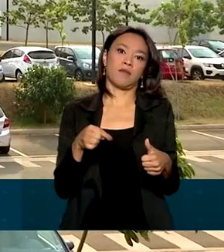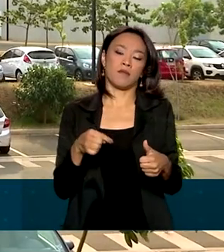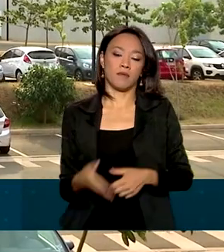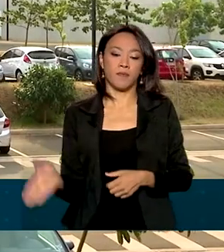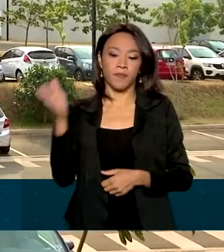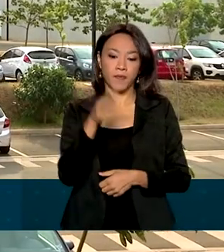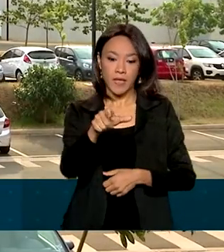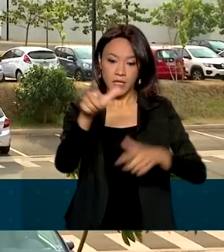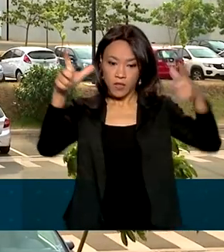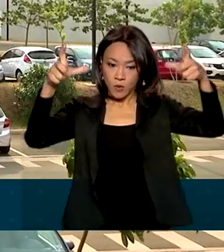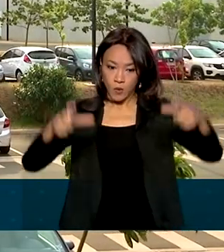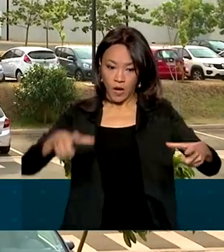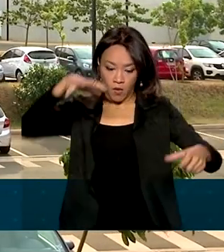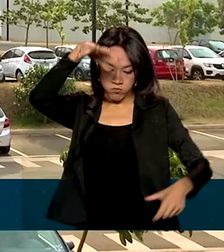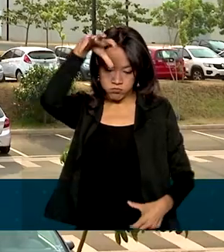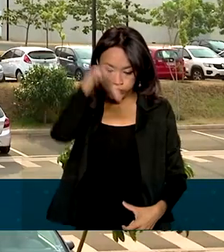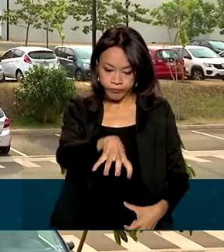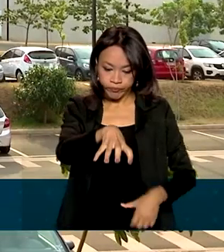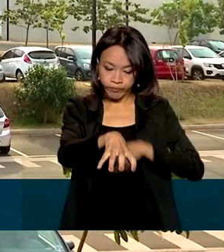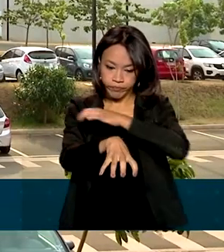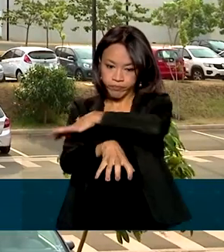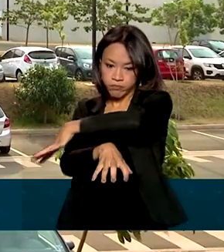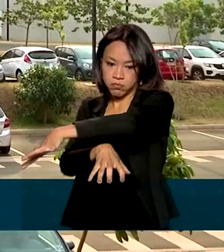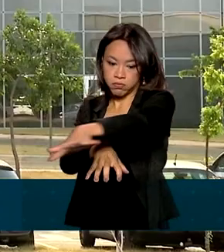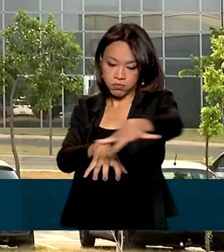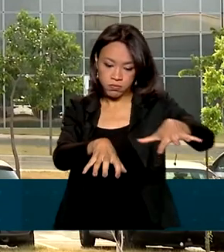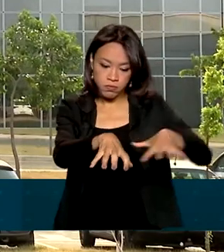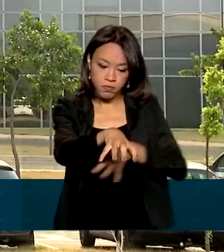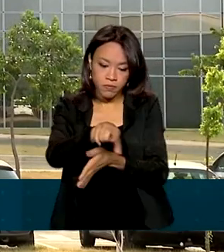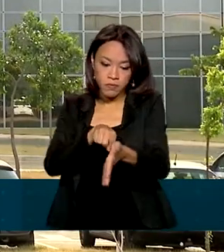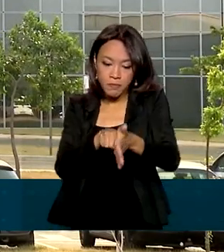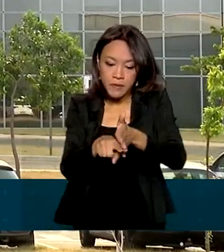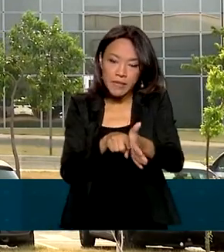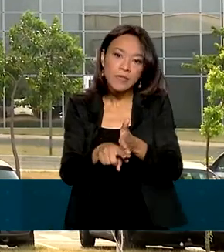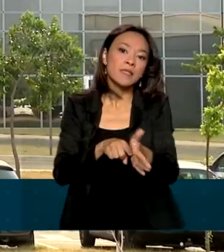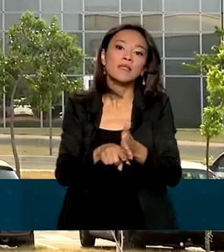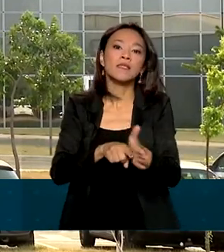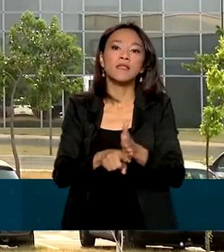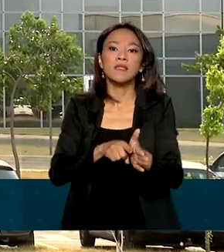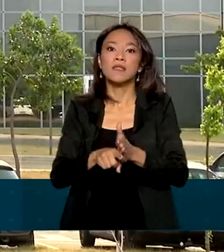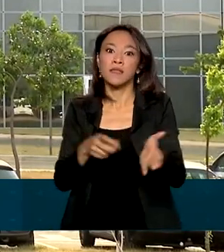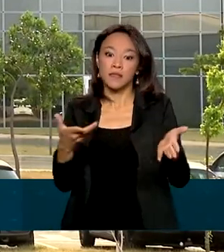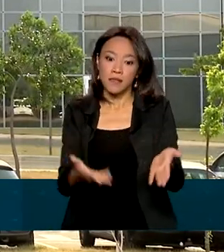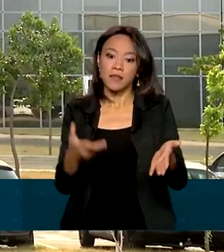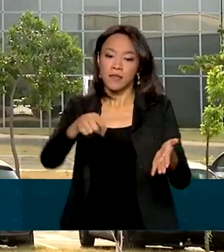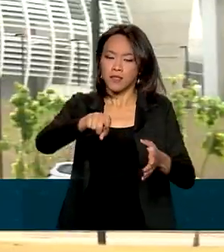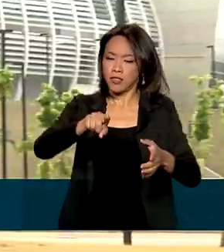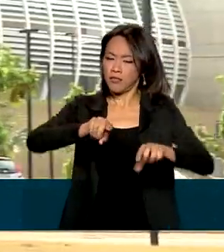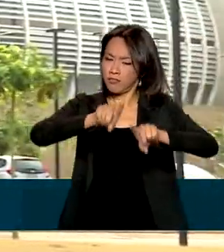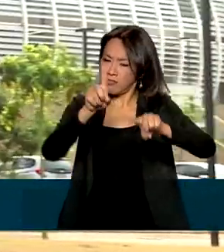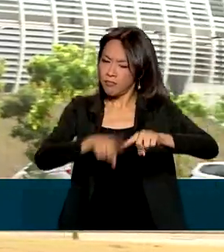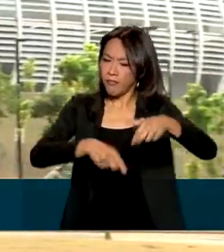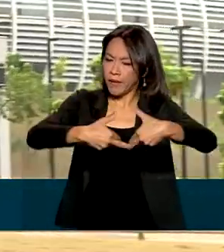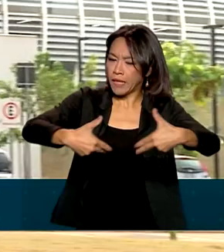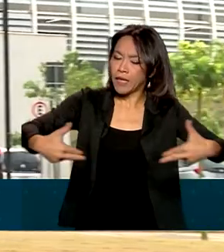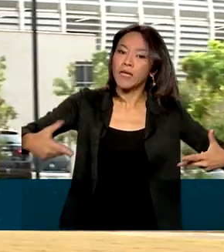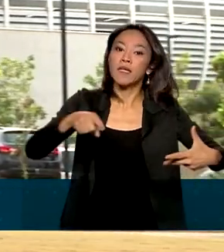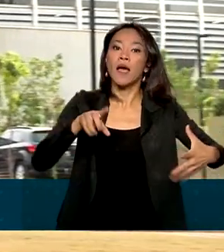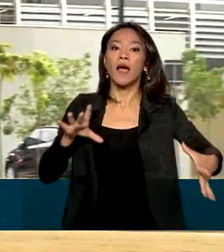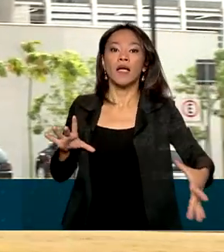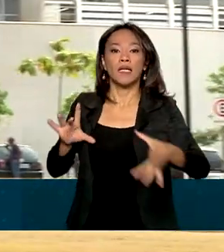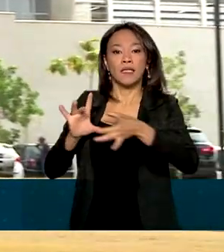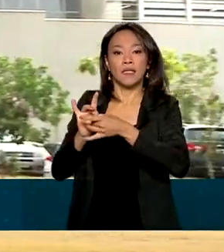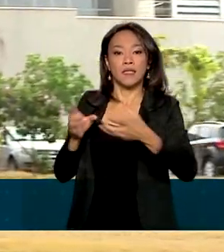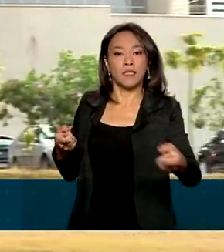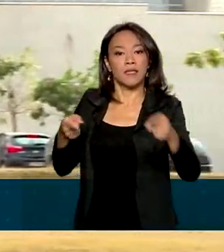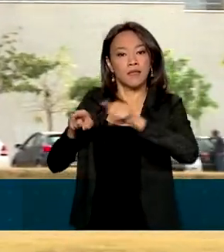O Sirius fica no CNPEN, o Centro Nacional de Pesquisas em Energia e Materiais, ligado ao Ministério de